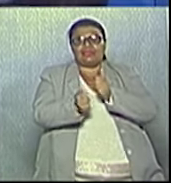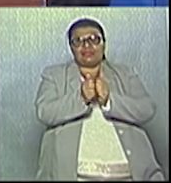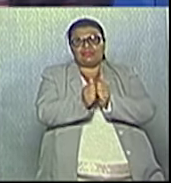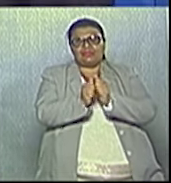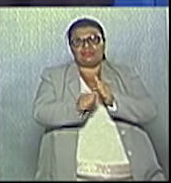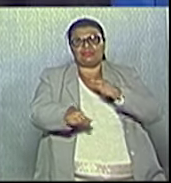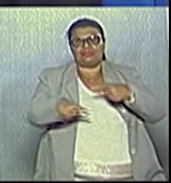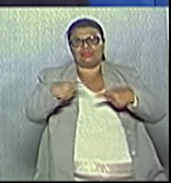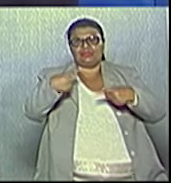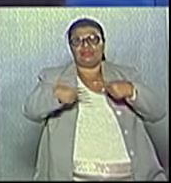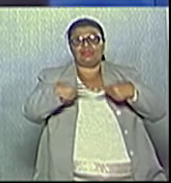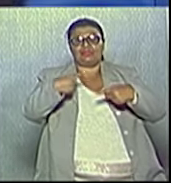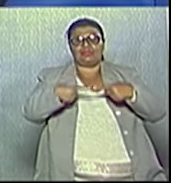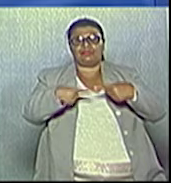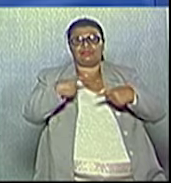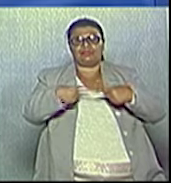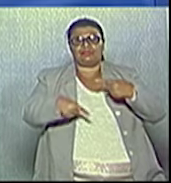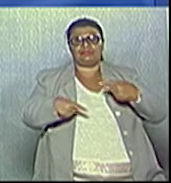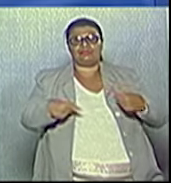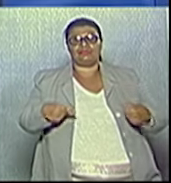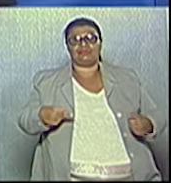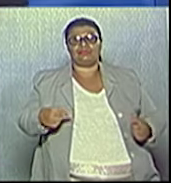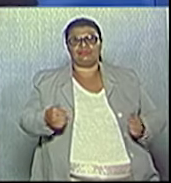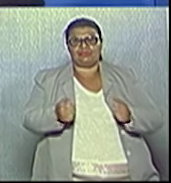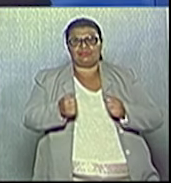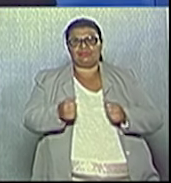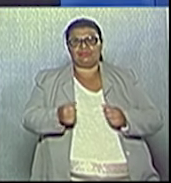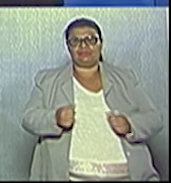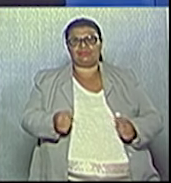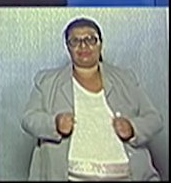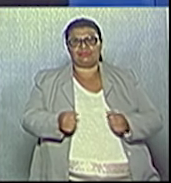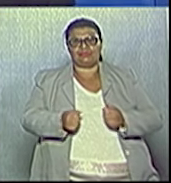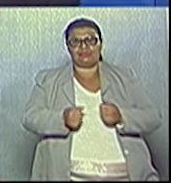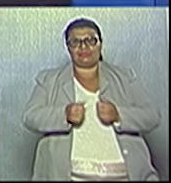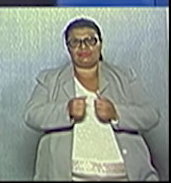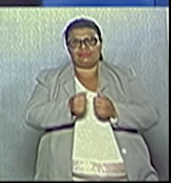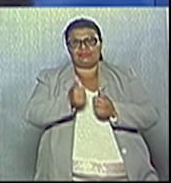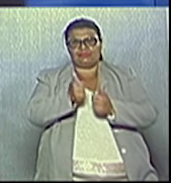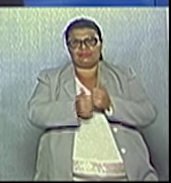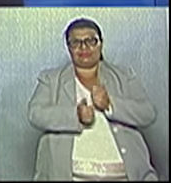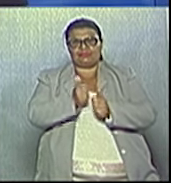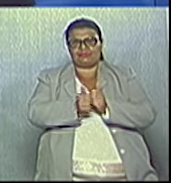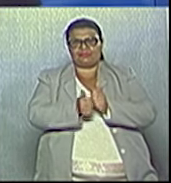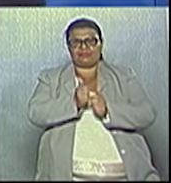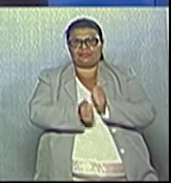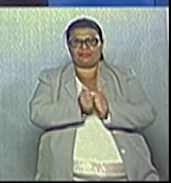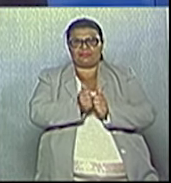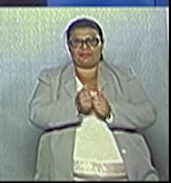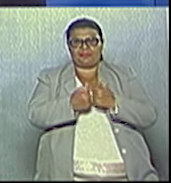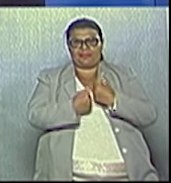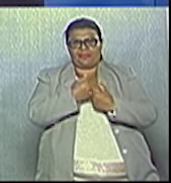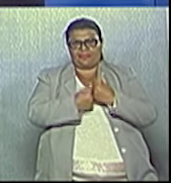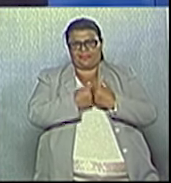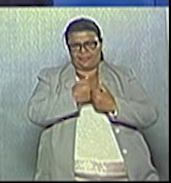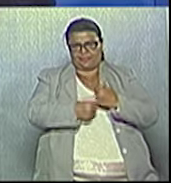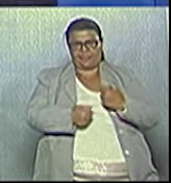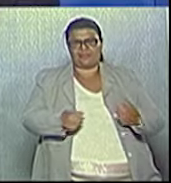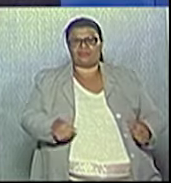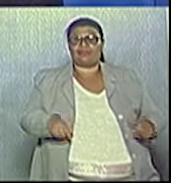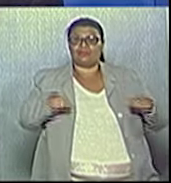até do FEMP, que faz parte da cultura, pode ser integrado na Secretaria de Esporte. Então, nós que gostamos de um esporte,